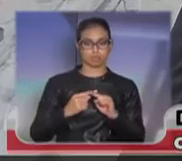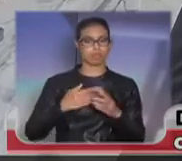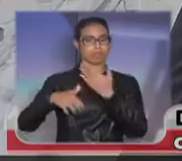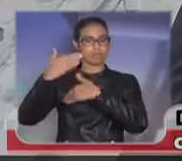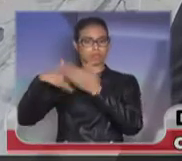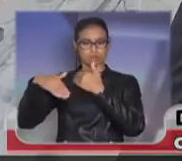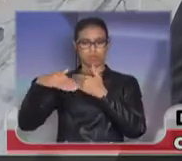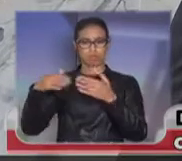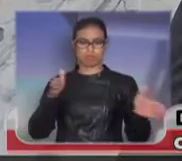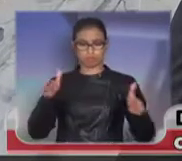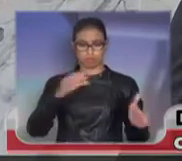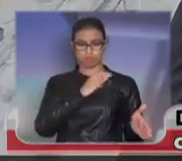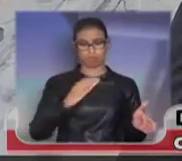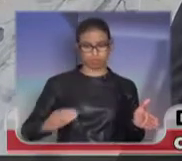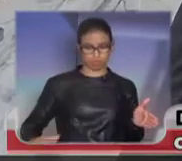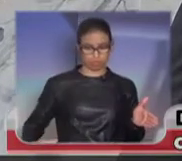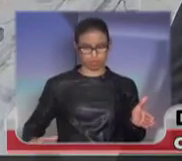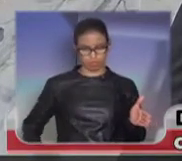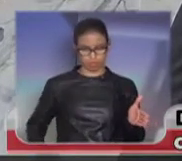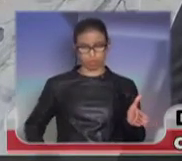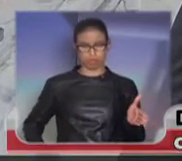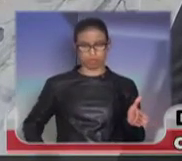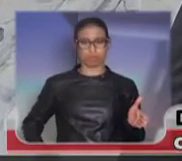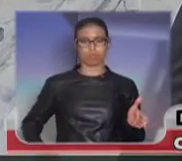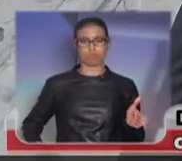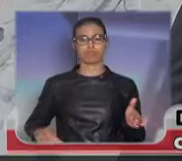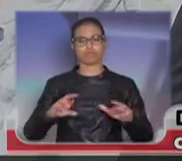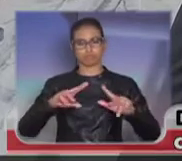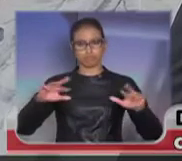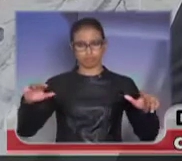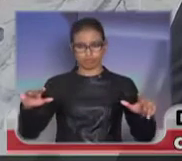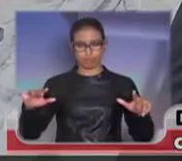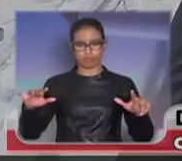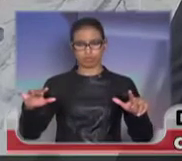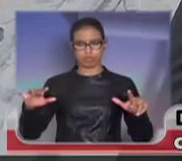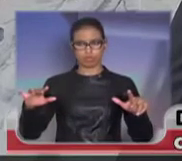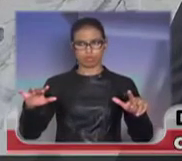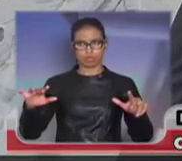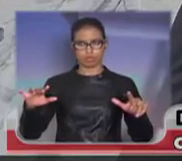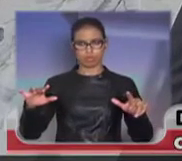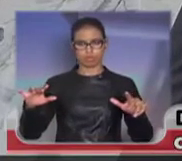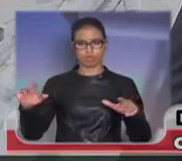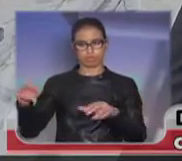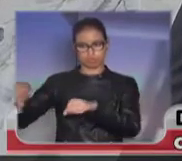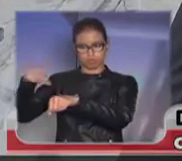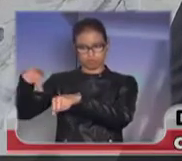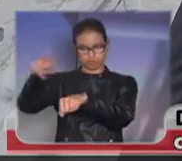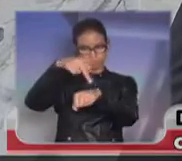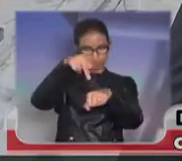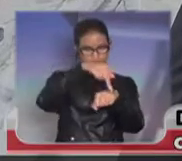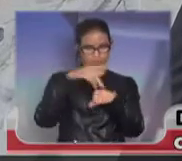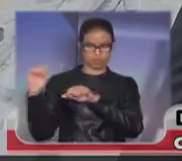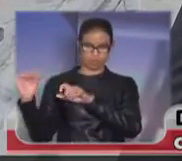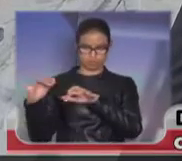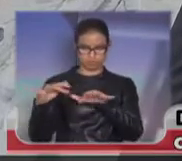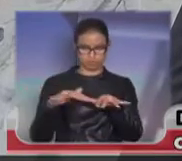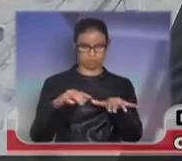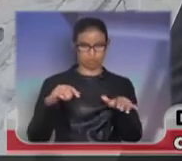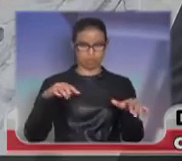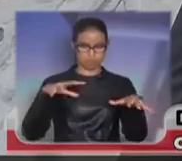Batalha de Guararapes, no contexto das invasões holandesas no Brasil, os efetivos portugueses eram formados